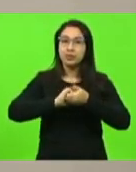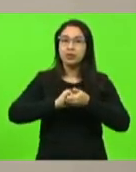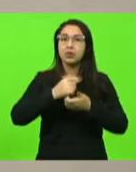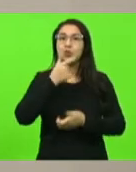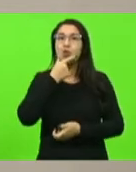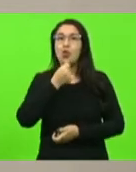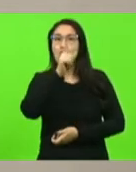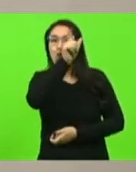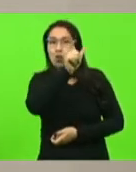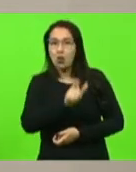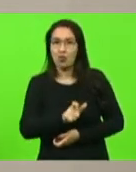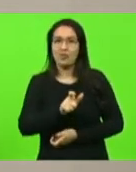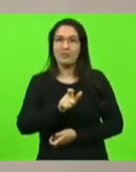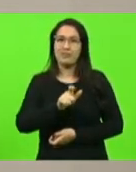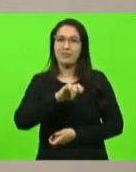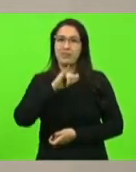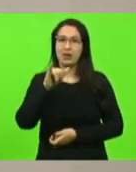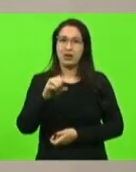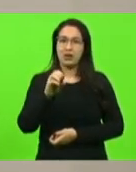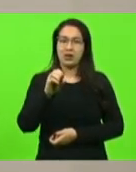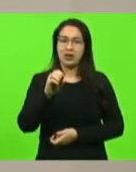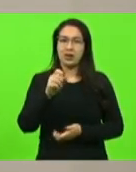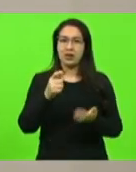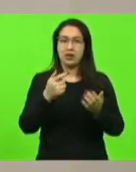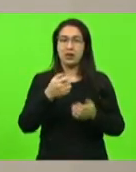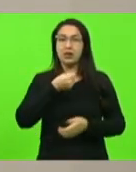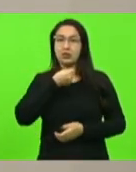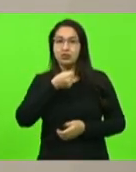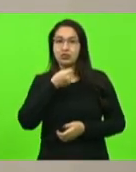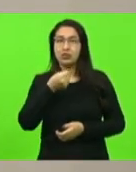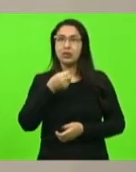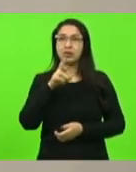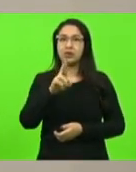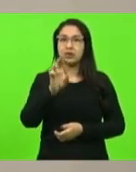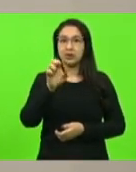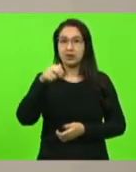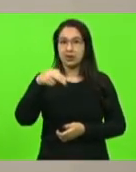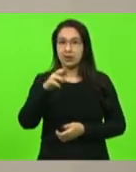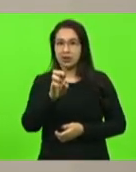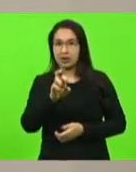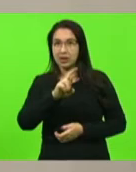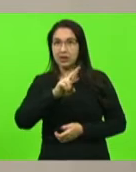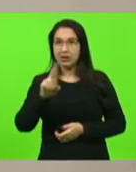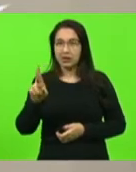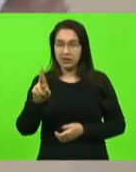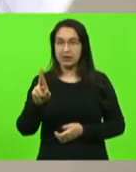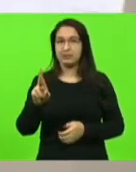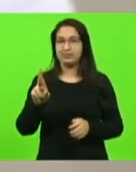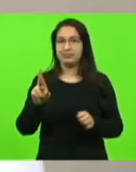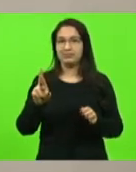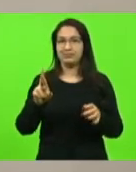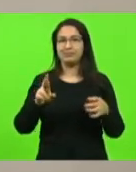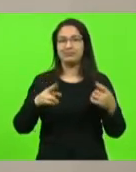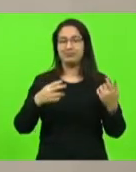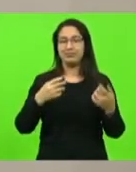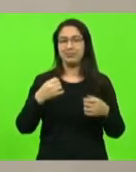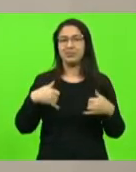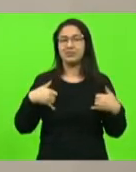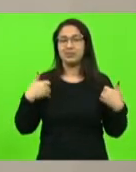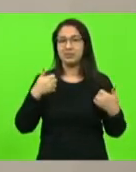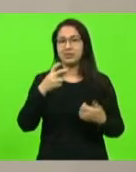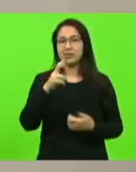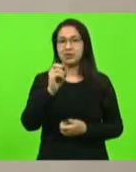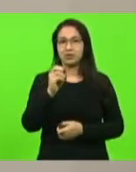René Roberto Popper pelos seus 50 anos de carreira. Em discussão. Não havendo quem queira discutir,